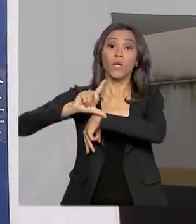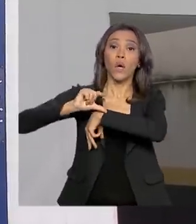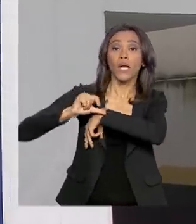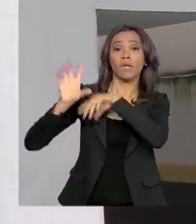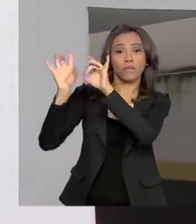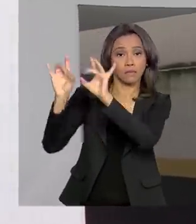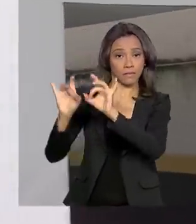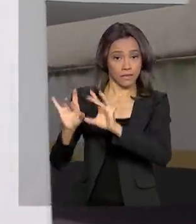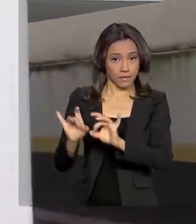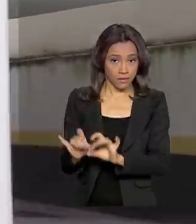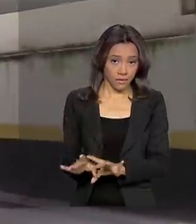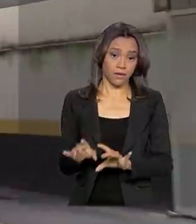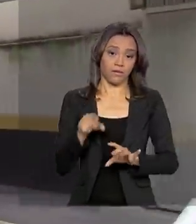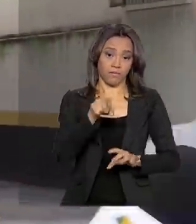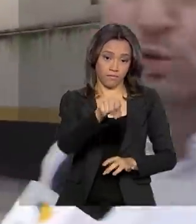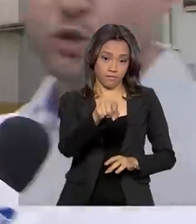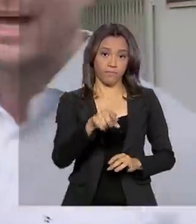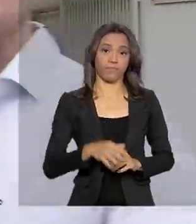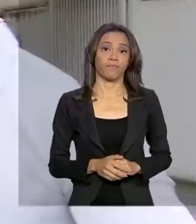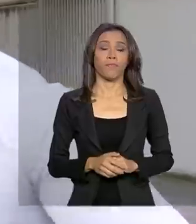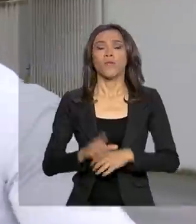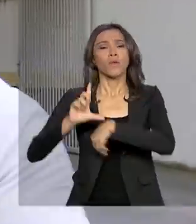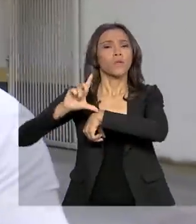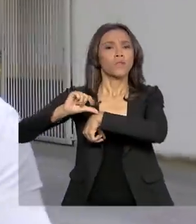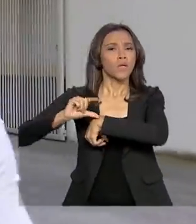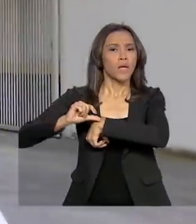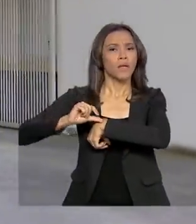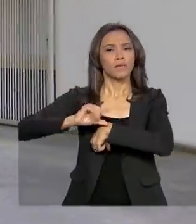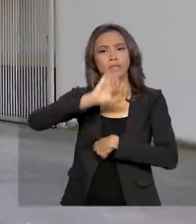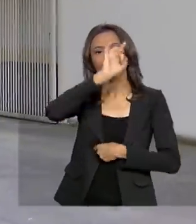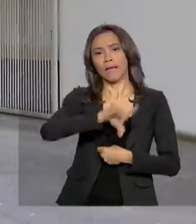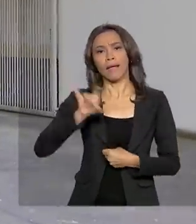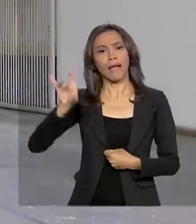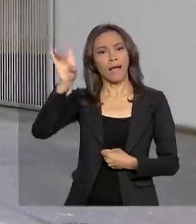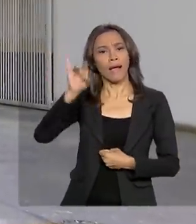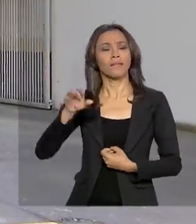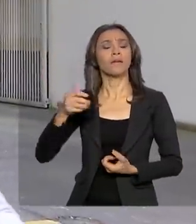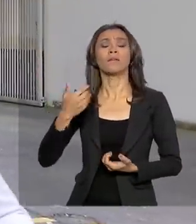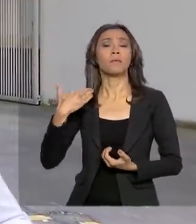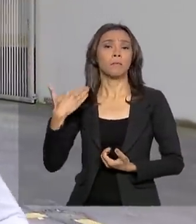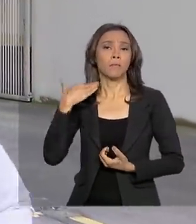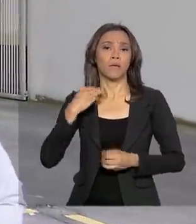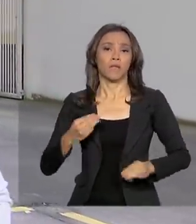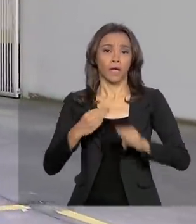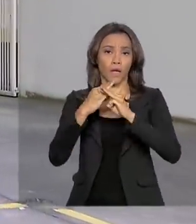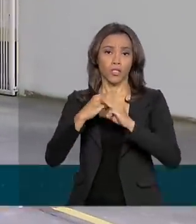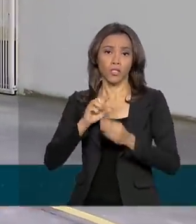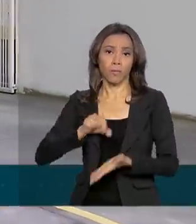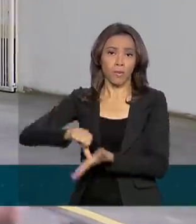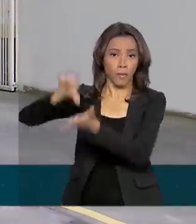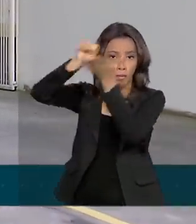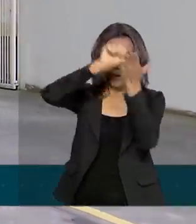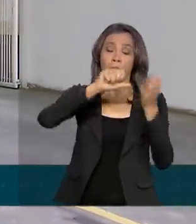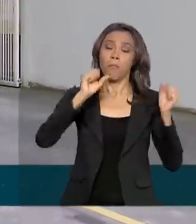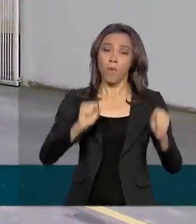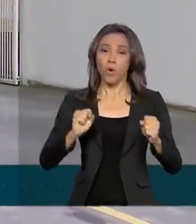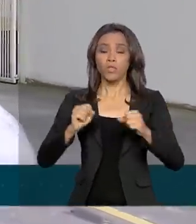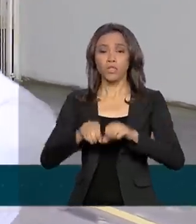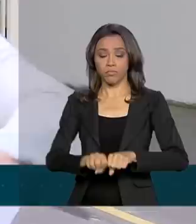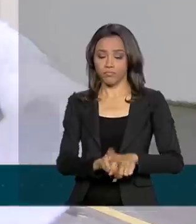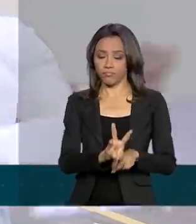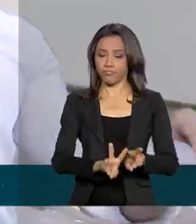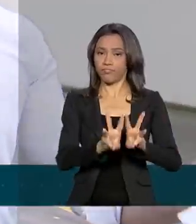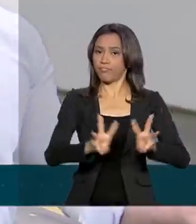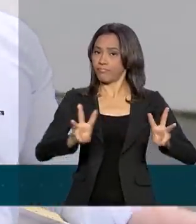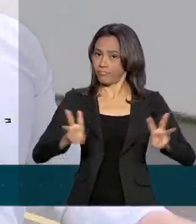especial de funcionamento. Os horários de cada agência podem ser consultados no site da Caixa. Agora,